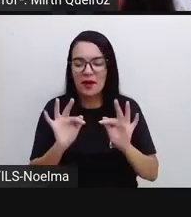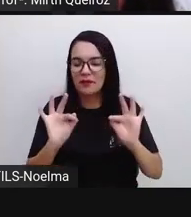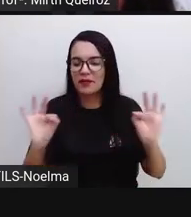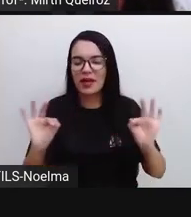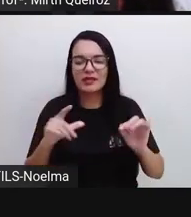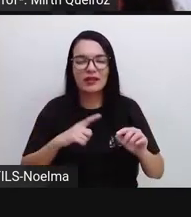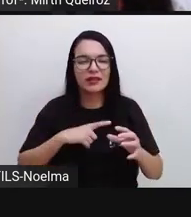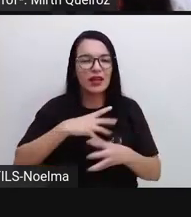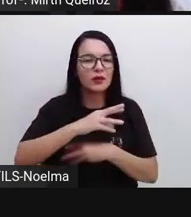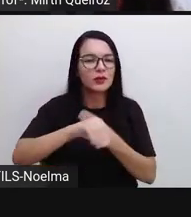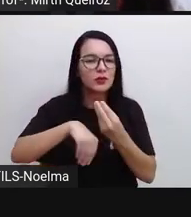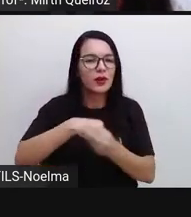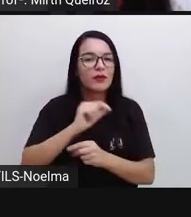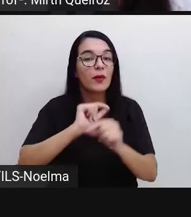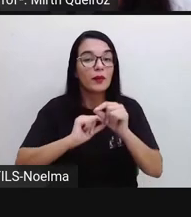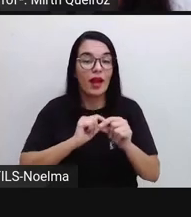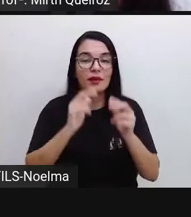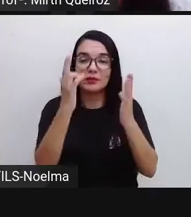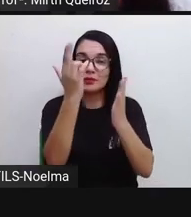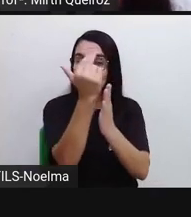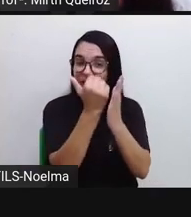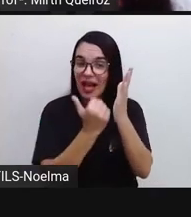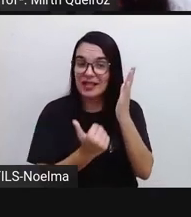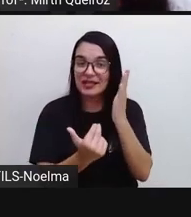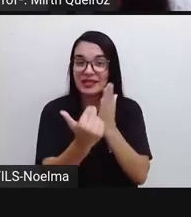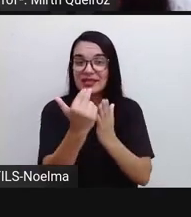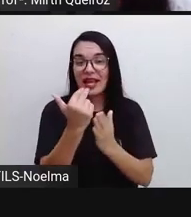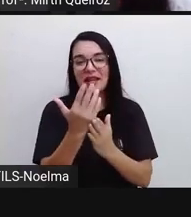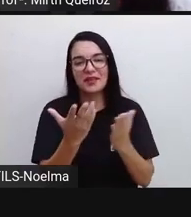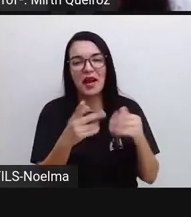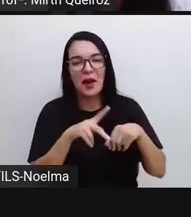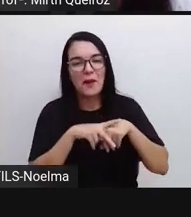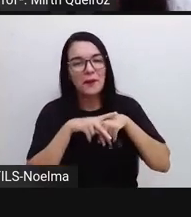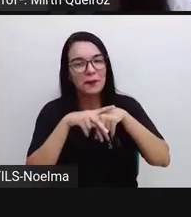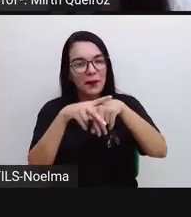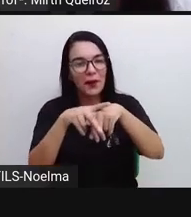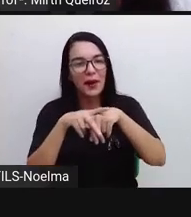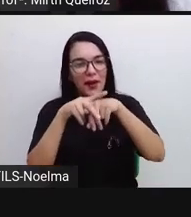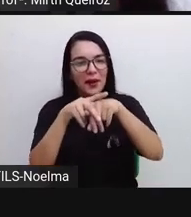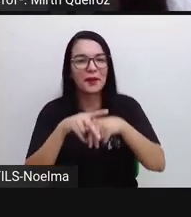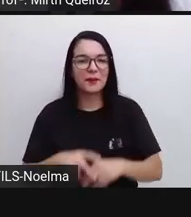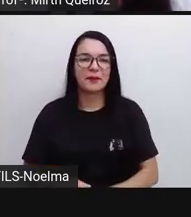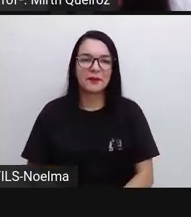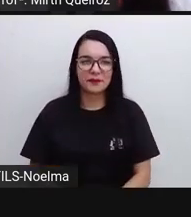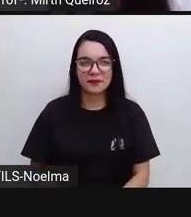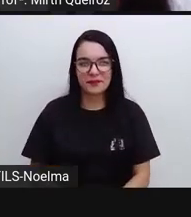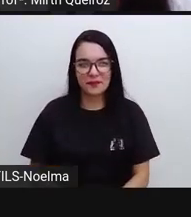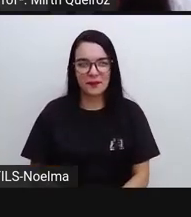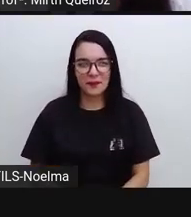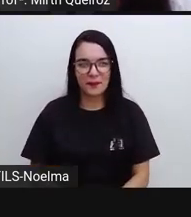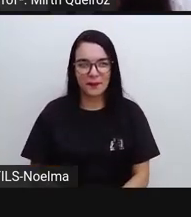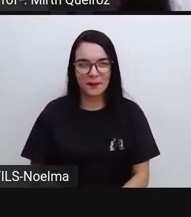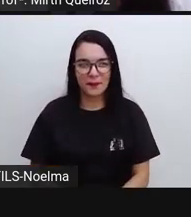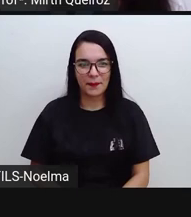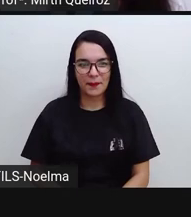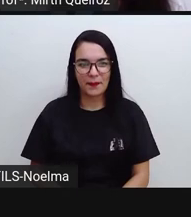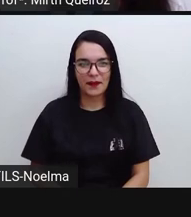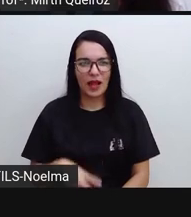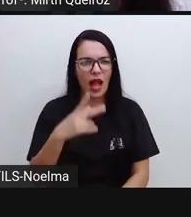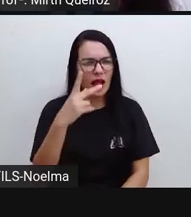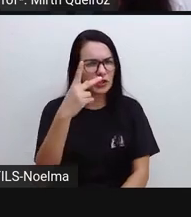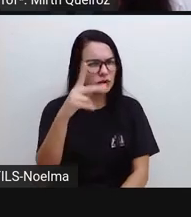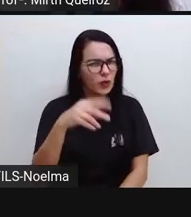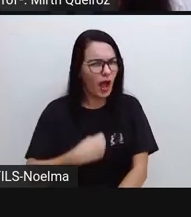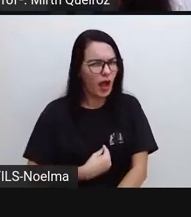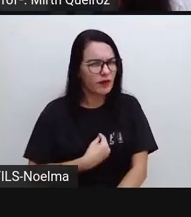a ver com a poesia, né? Aí, com a própria imagem. a tua vida